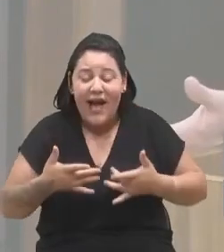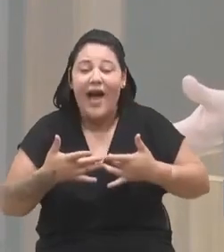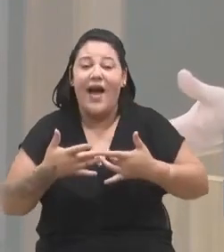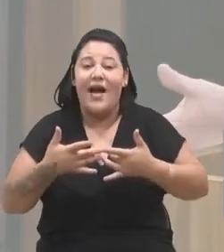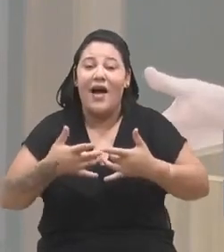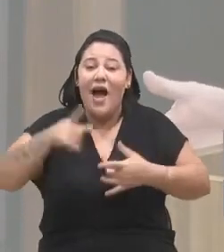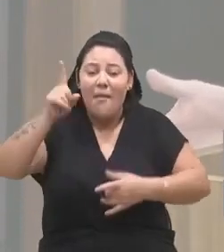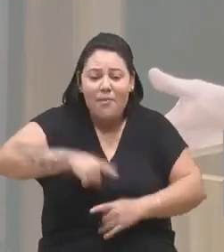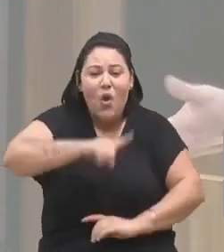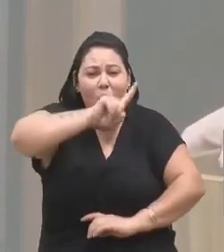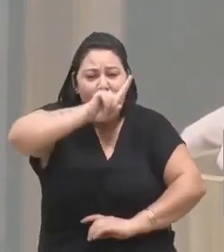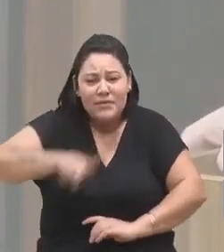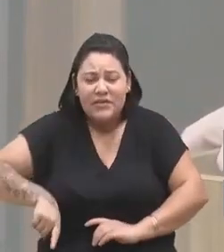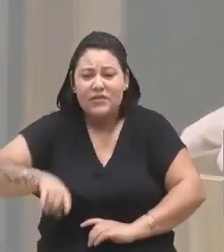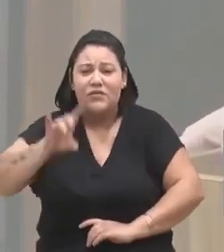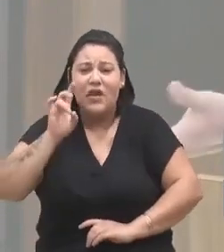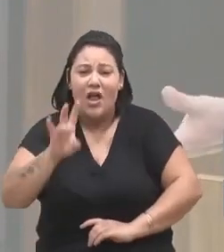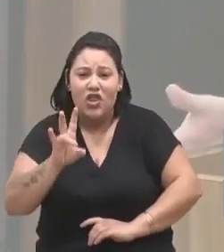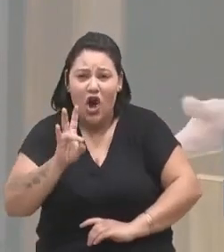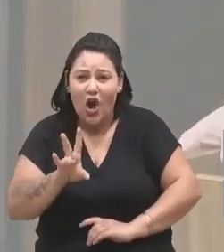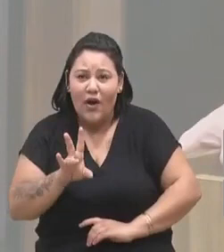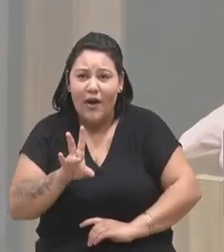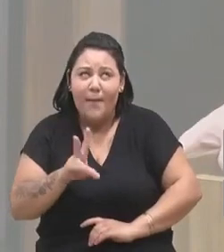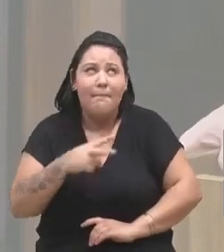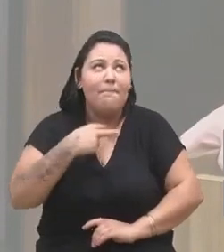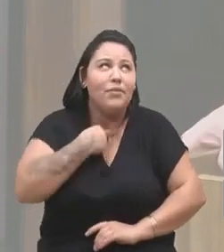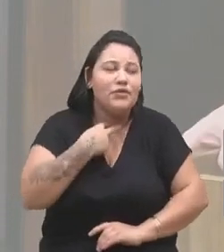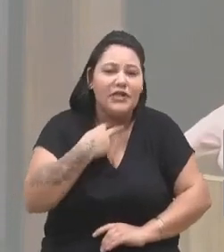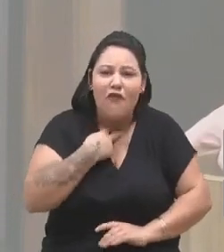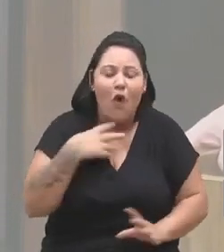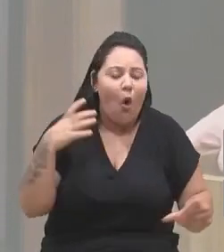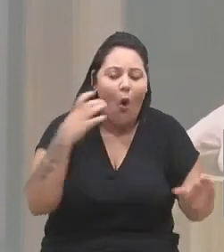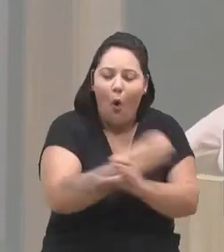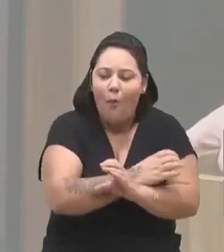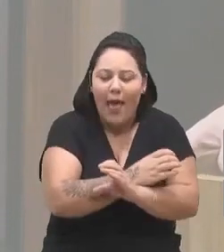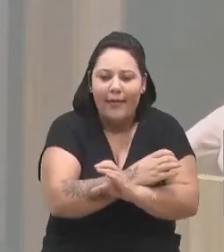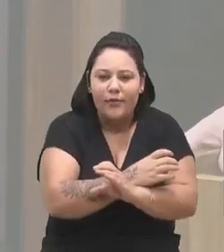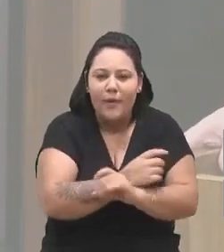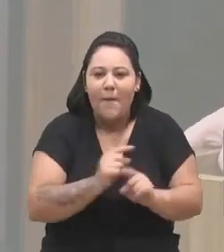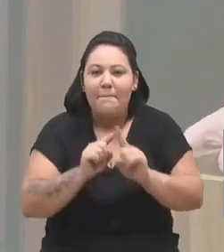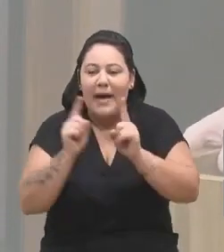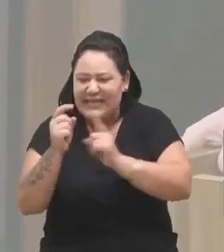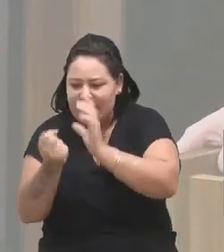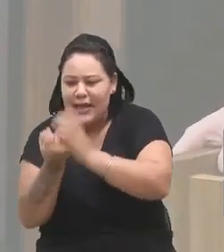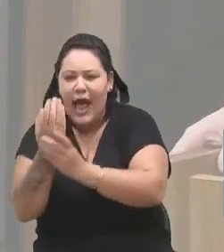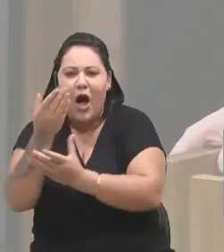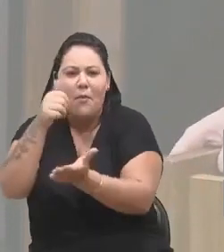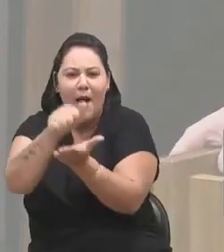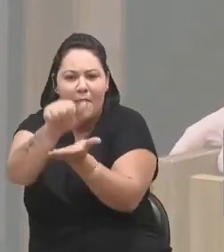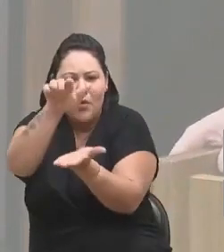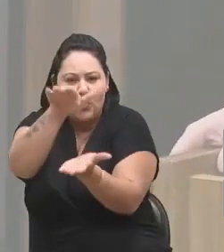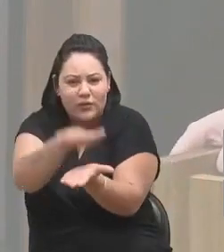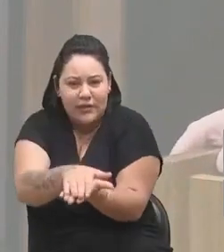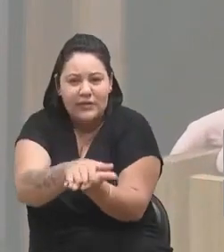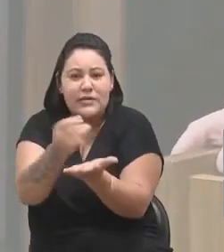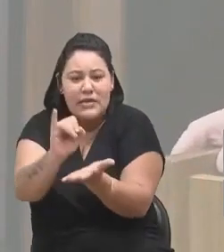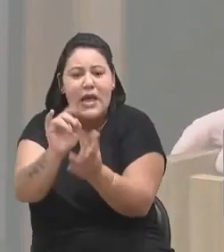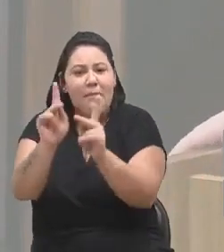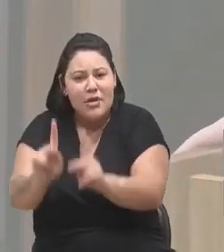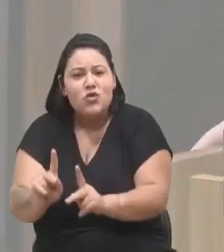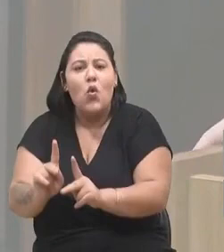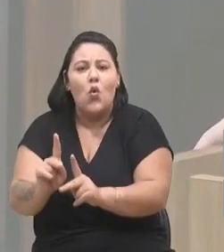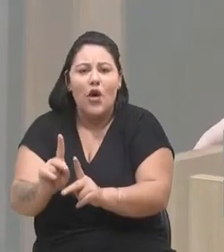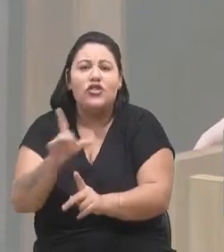proibição, não tem como proibir, mas, sim, a uma sanção de multa referente a esse assunto